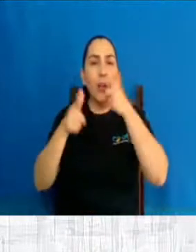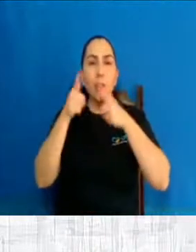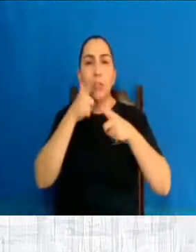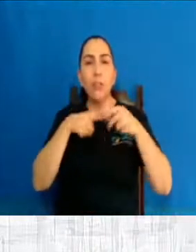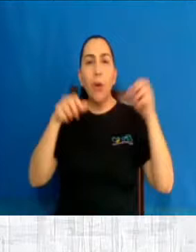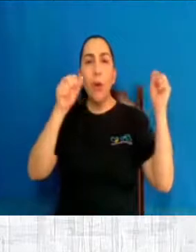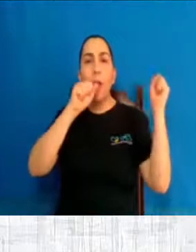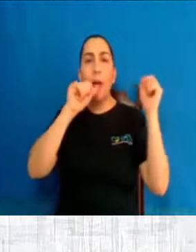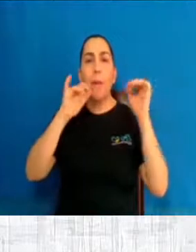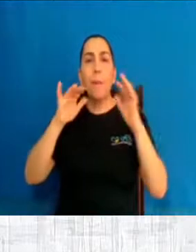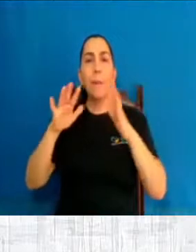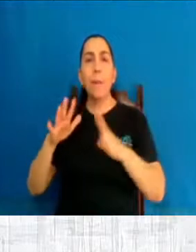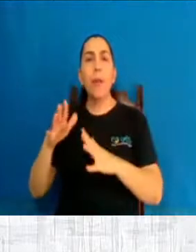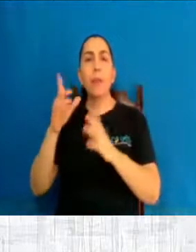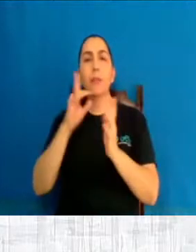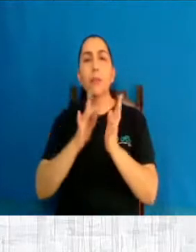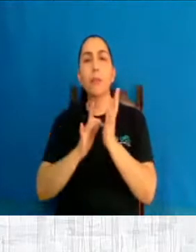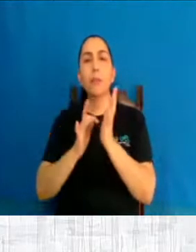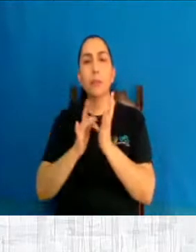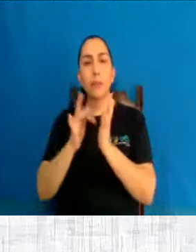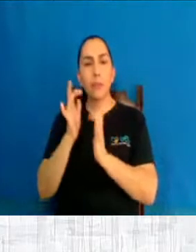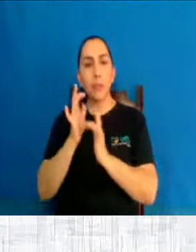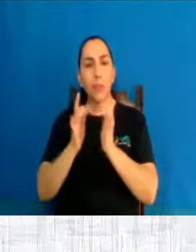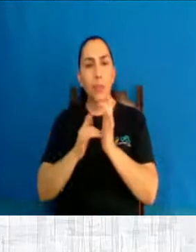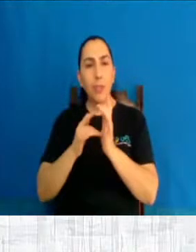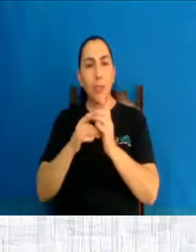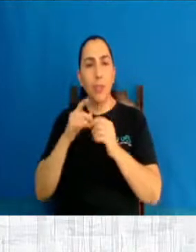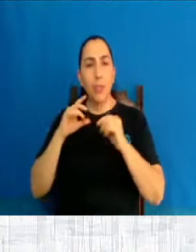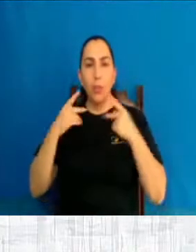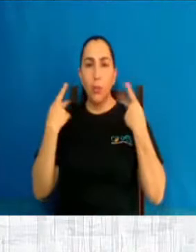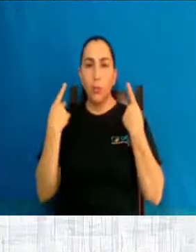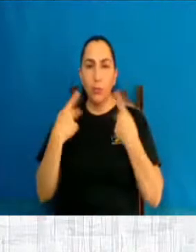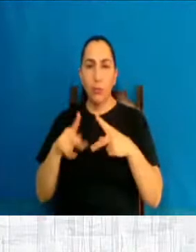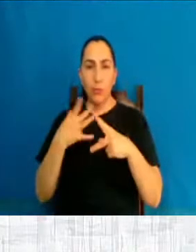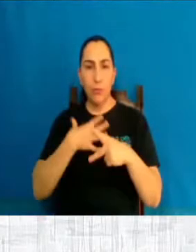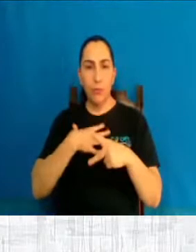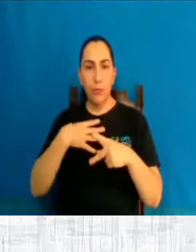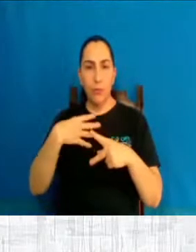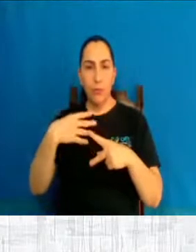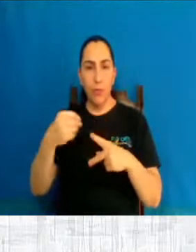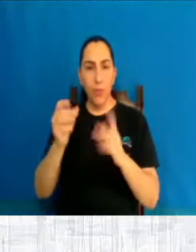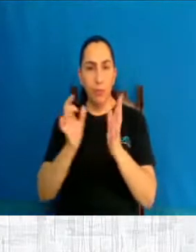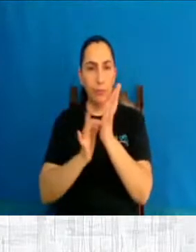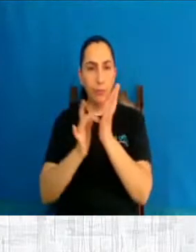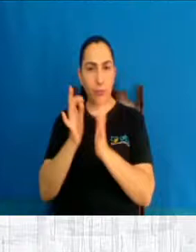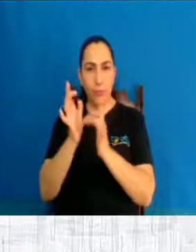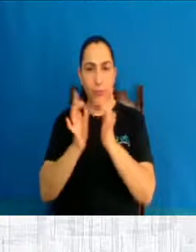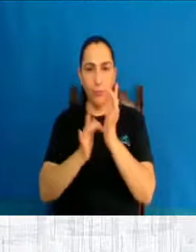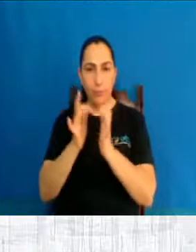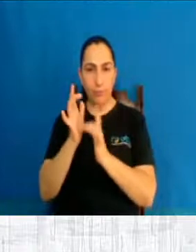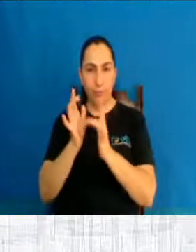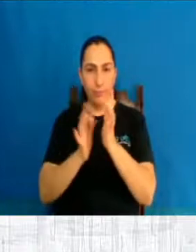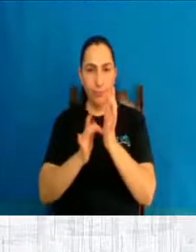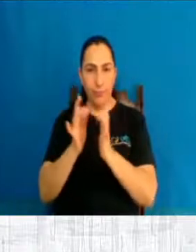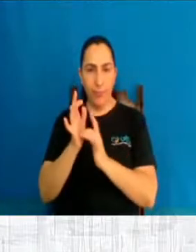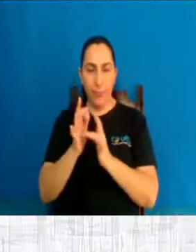conceberás e darás luz a um filho e tu o chamarás Jesus. Ele será grande, será chamado o filho do Altíssimo.